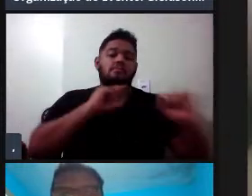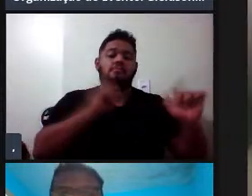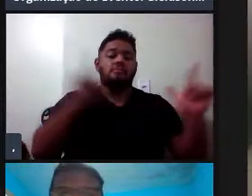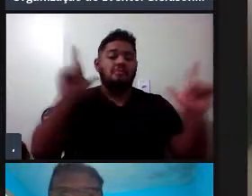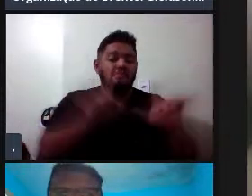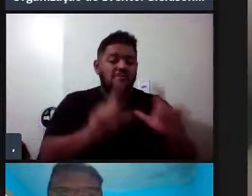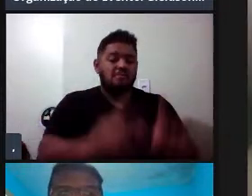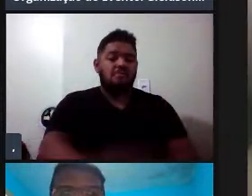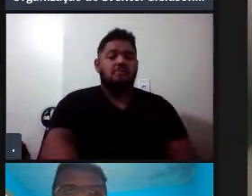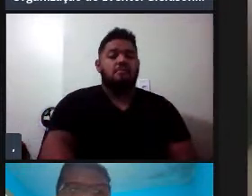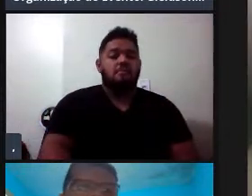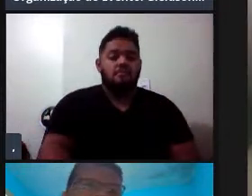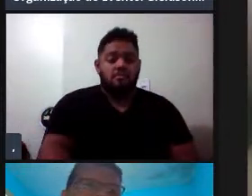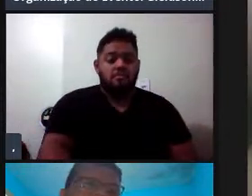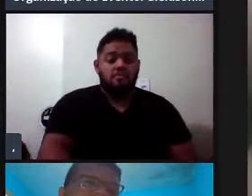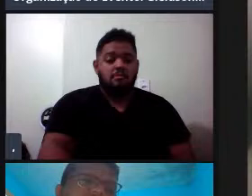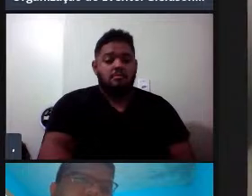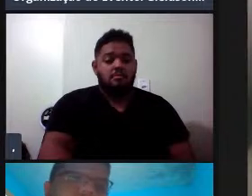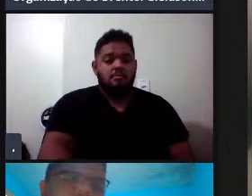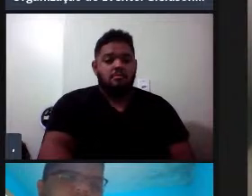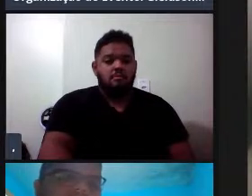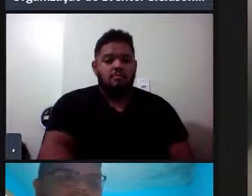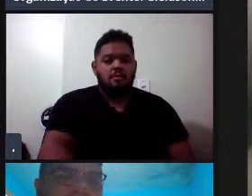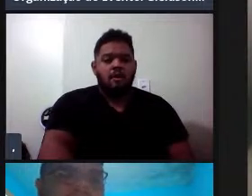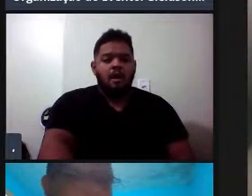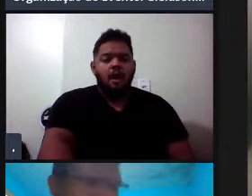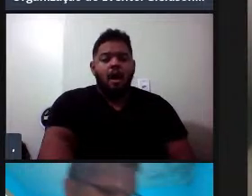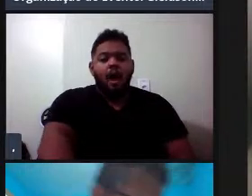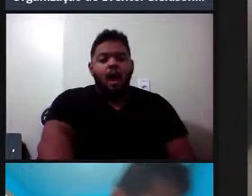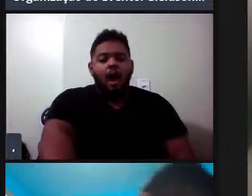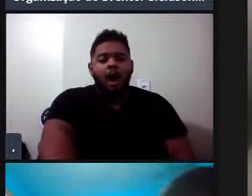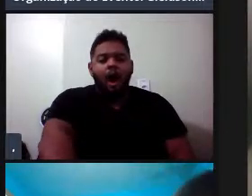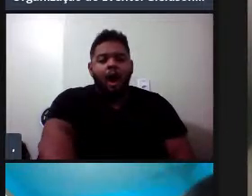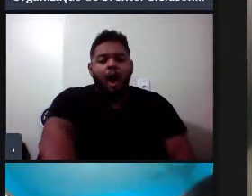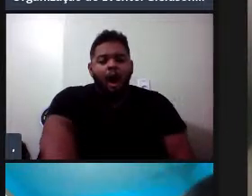Peraí, deixa eu ficar porque eu tô com duas telas aqui no computador. eu tirar o...